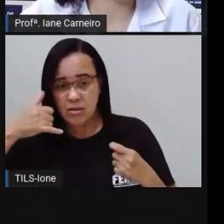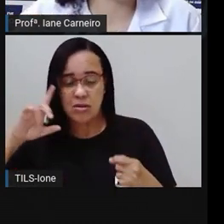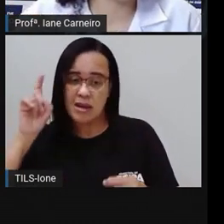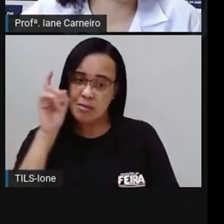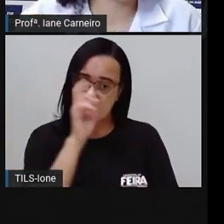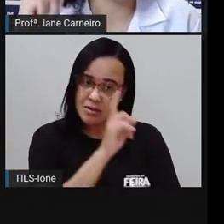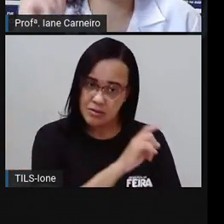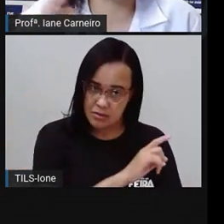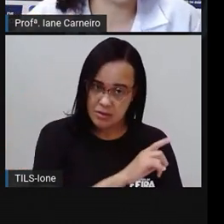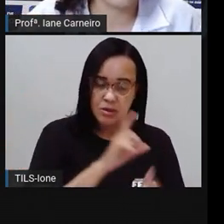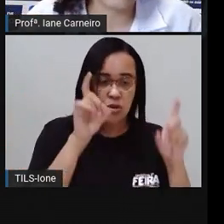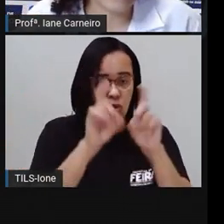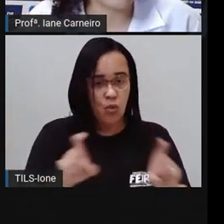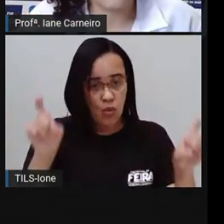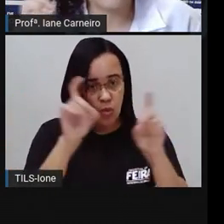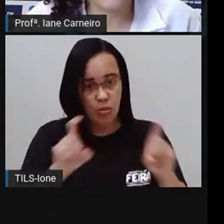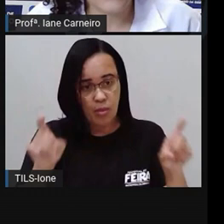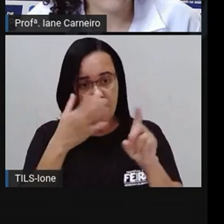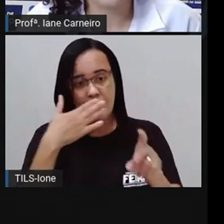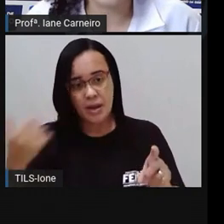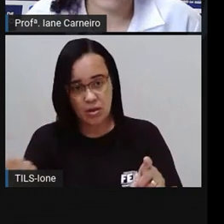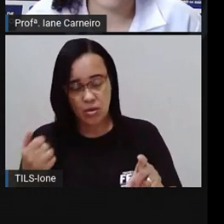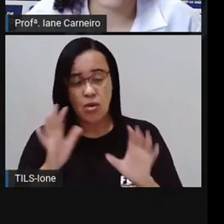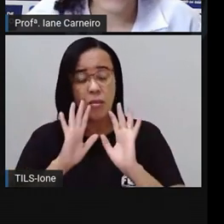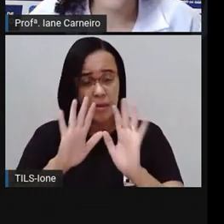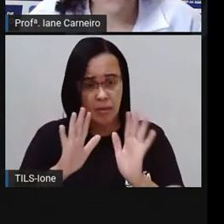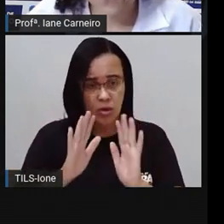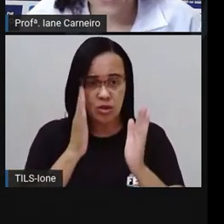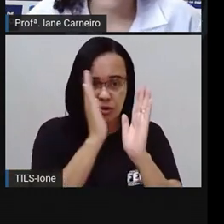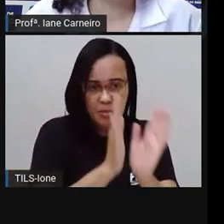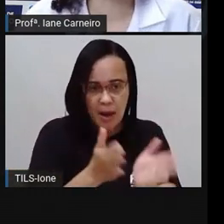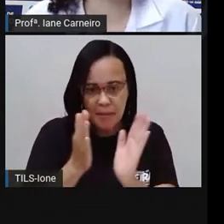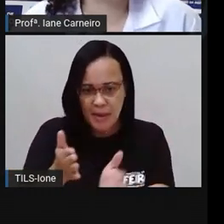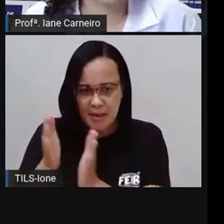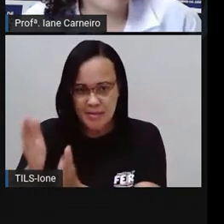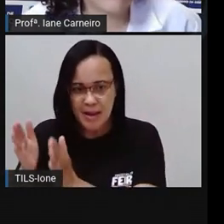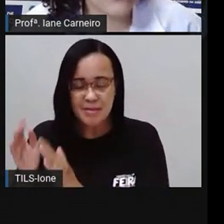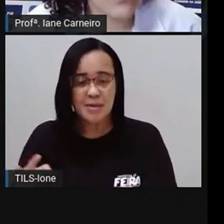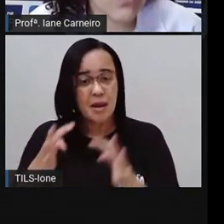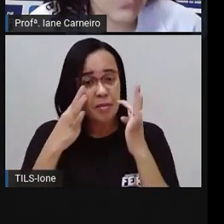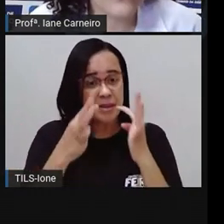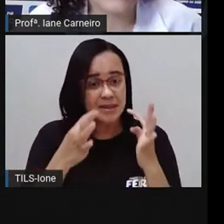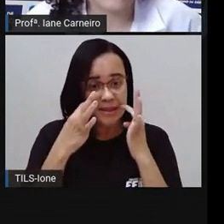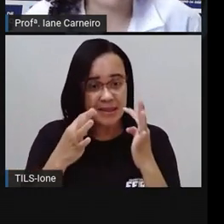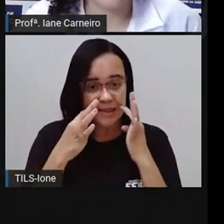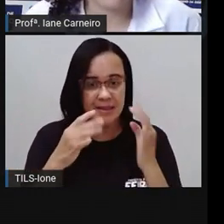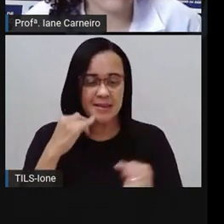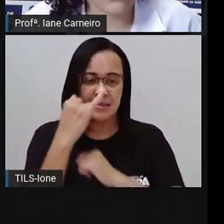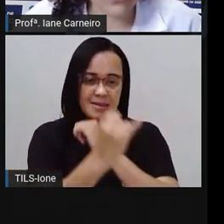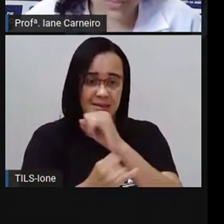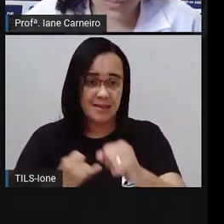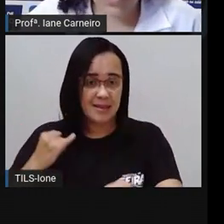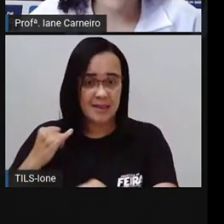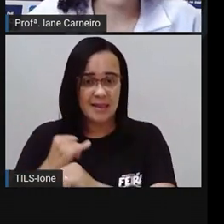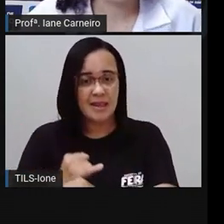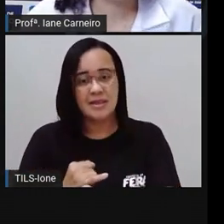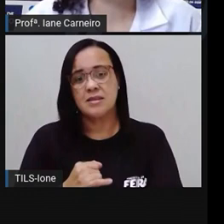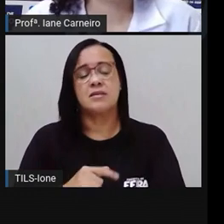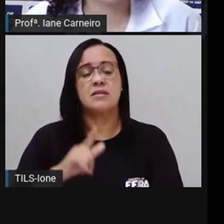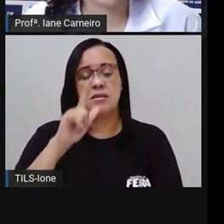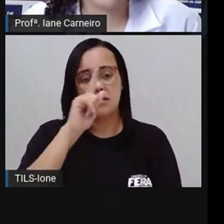apresentar no slide, que aí você vai acompanhar, tá certo? Então, você vai abrir o Google, né? A página do Google,